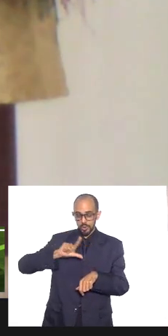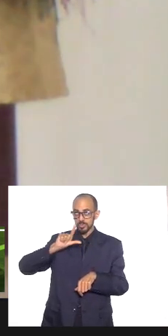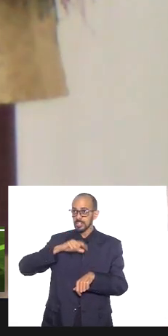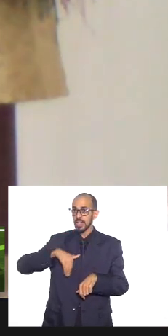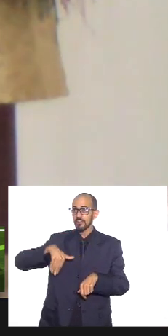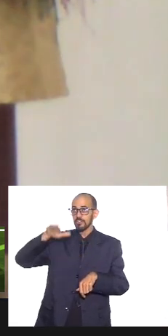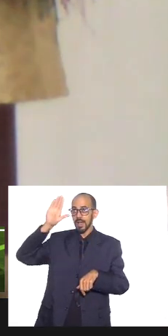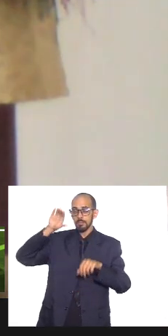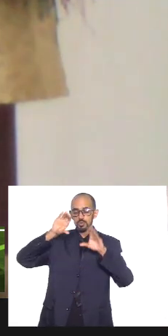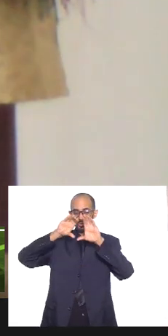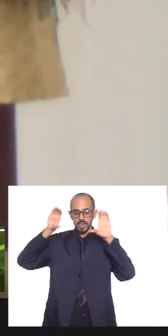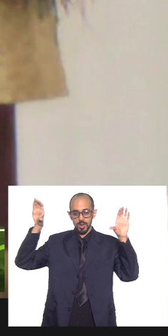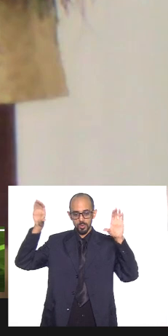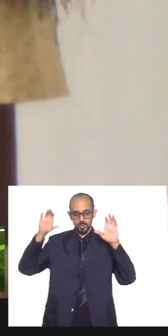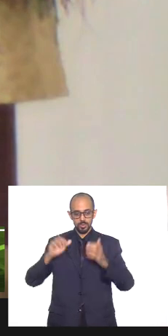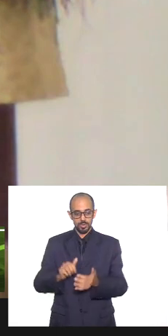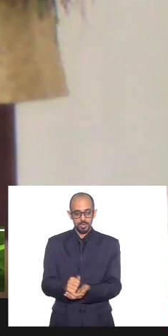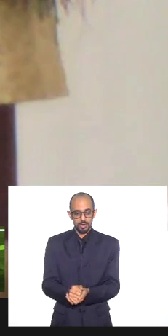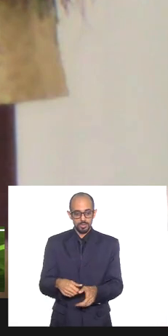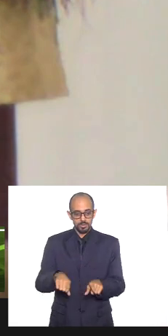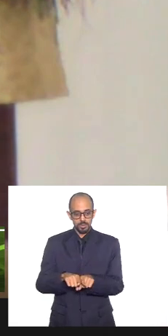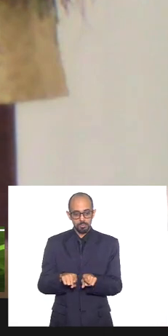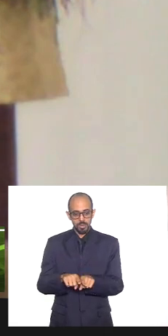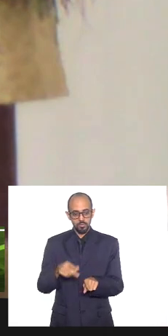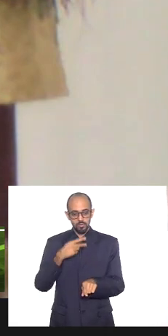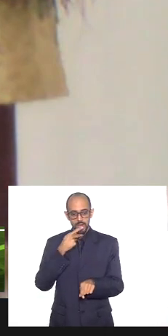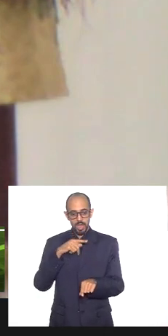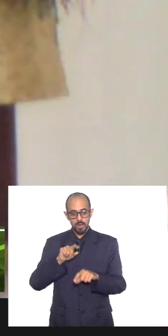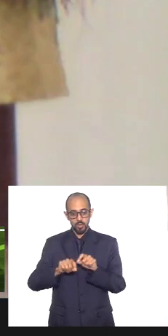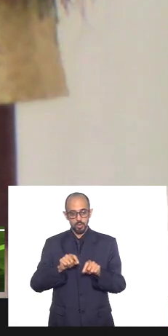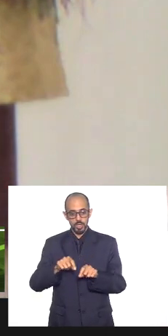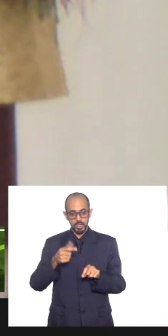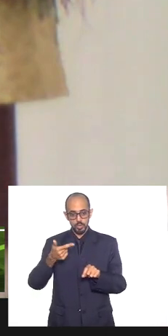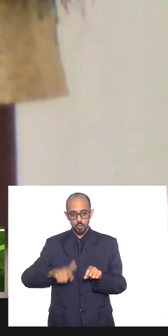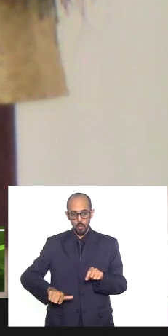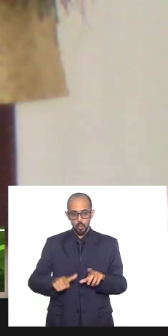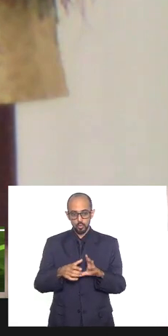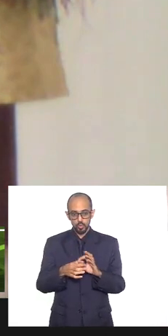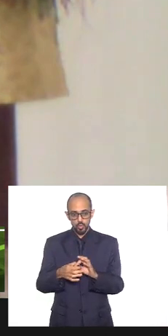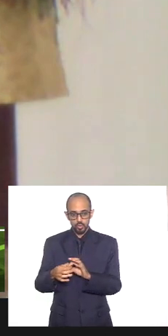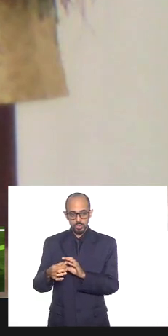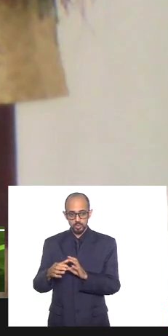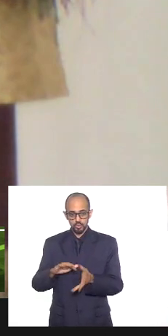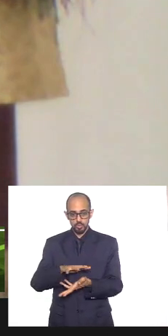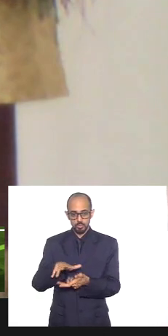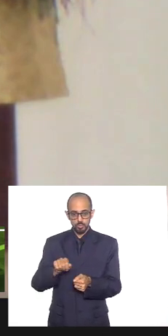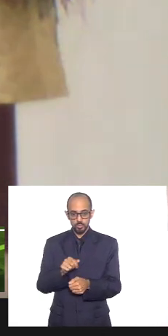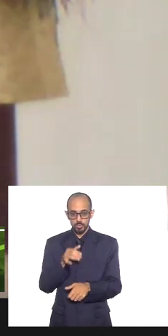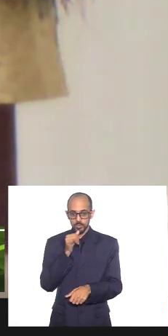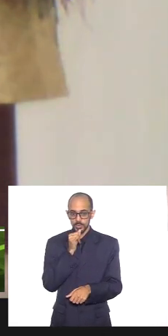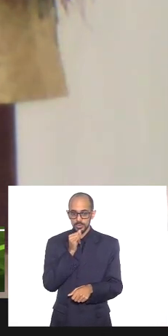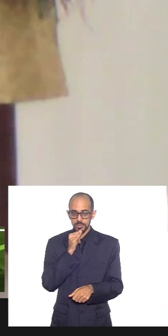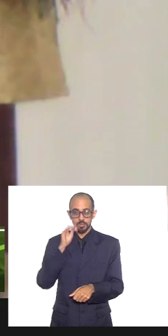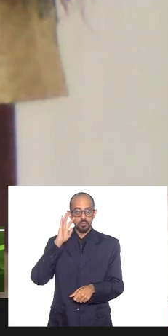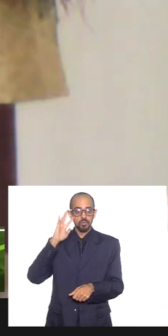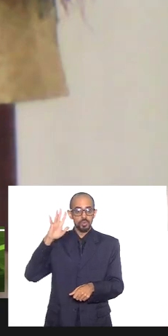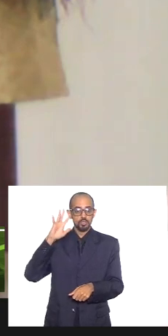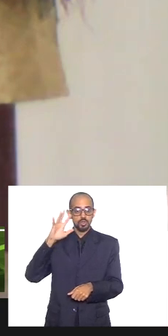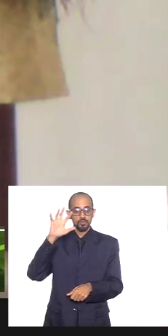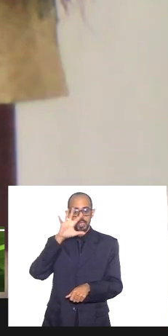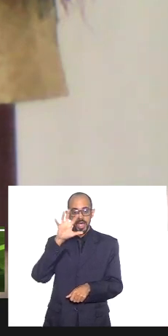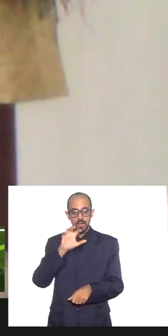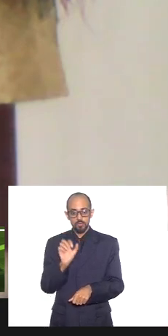céu e também dizer que não em outras visões de mundo por exemplo de filosofia africana